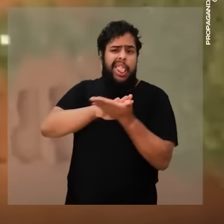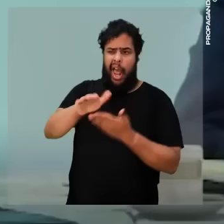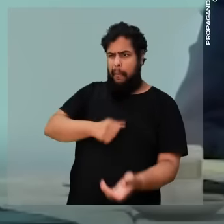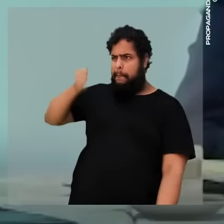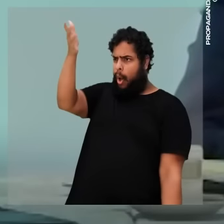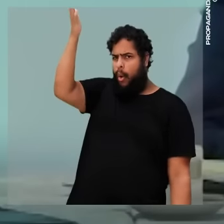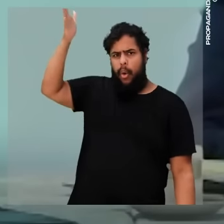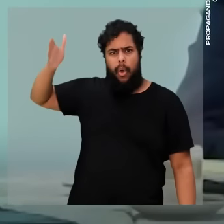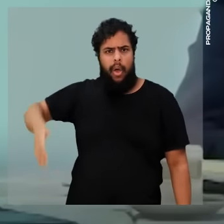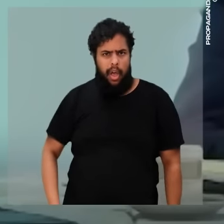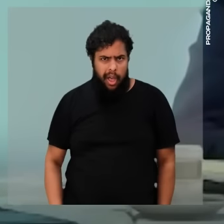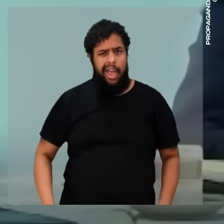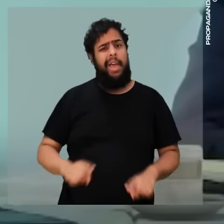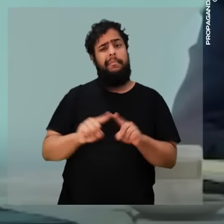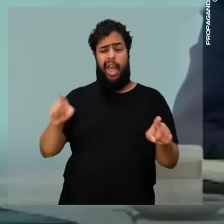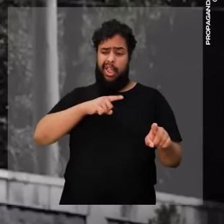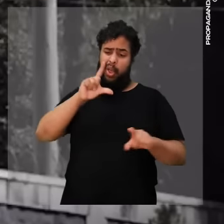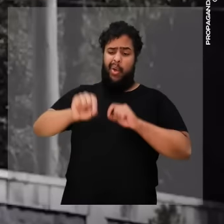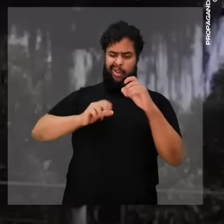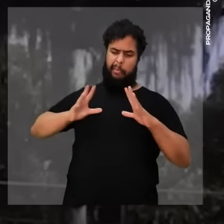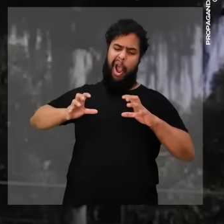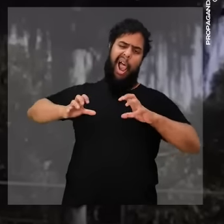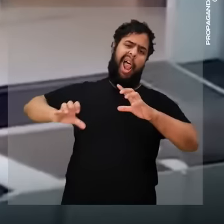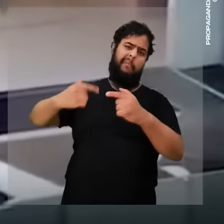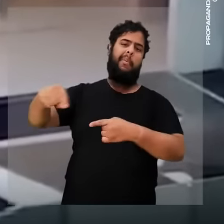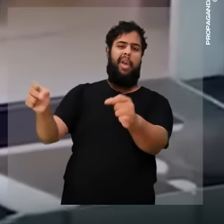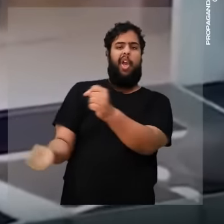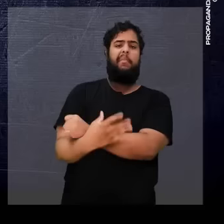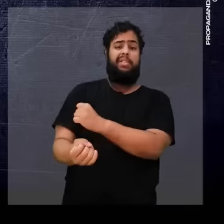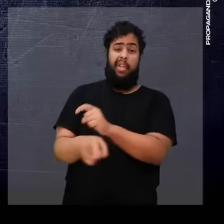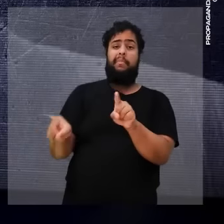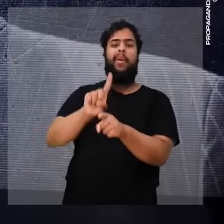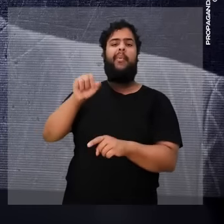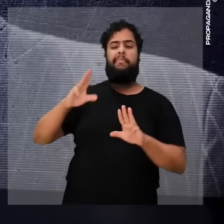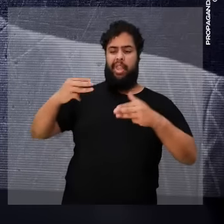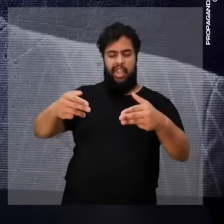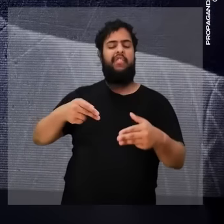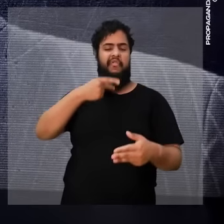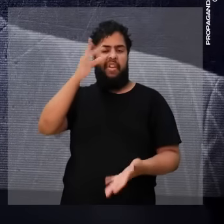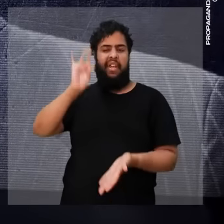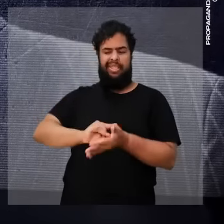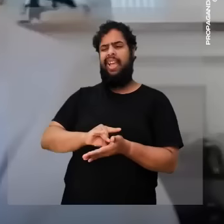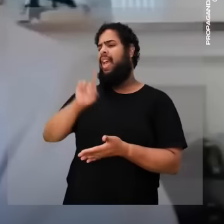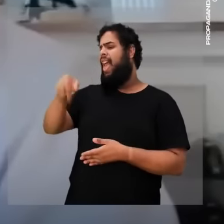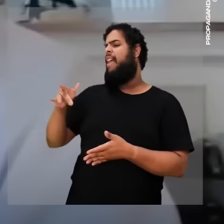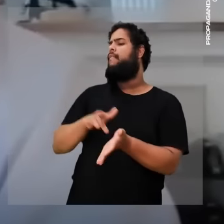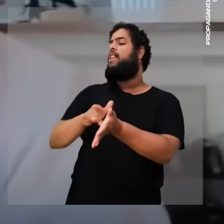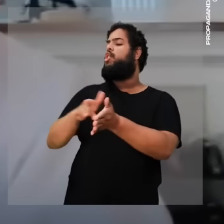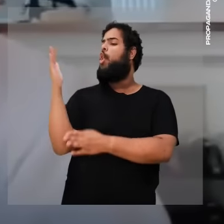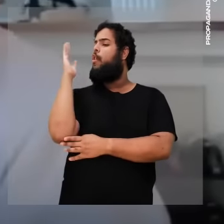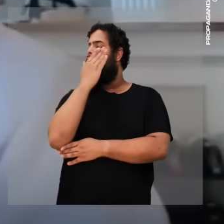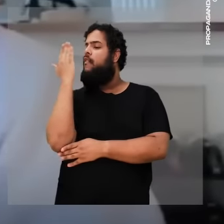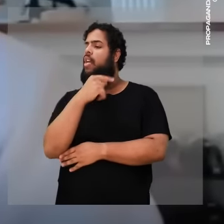humanidade. Mas pra puta que eu pariu, porra! Mas sobram escândalos de corrupção. Até seu ex-ministro confirma. É passar